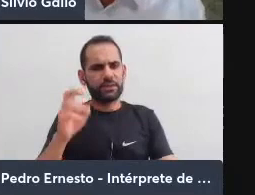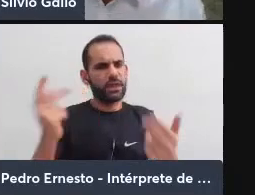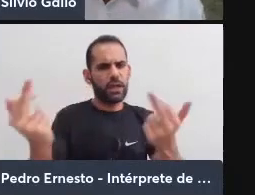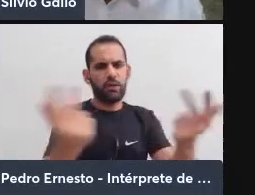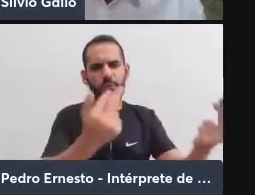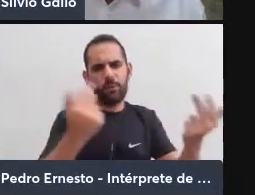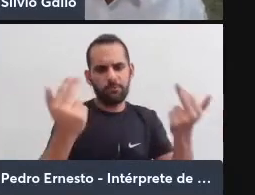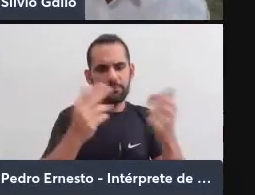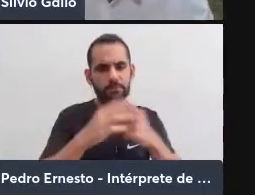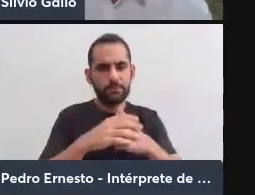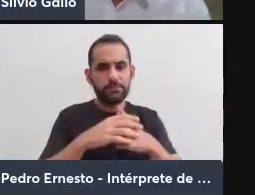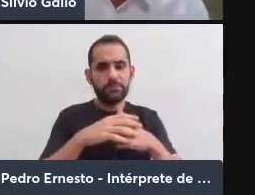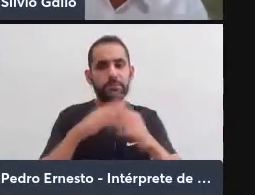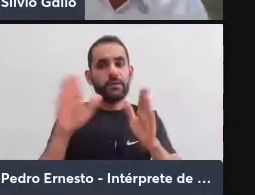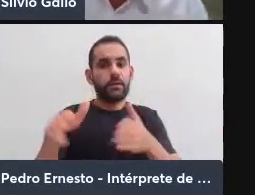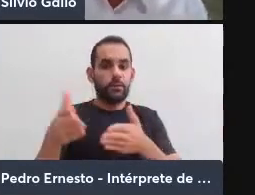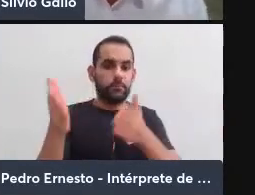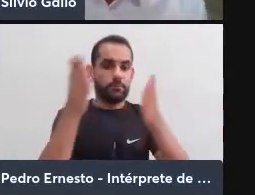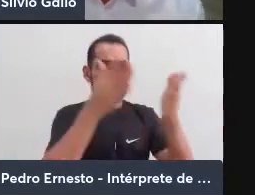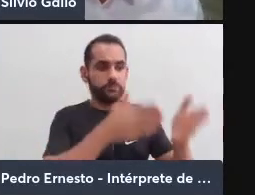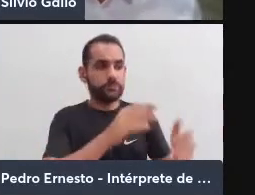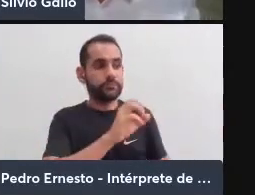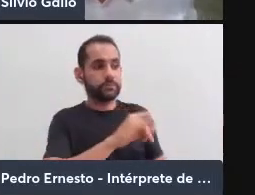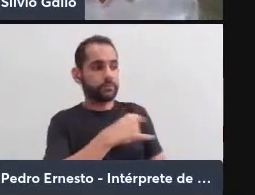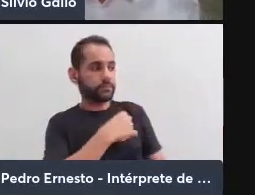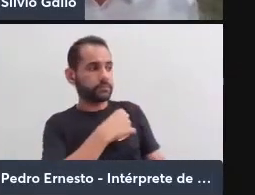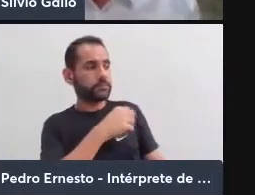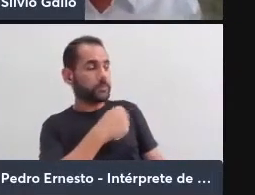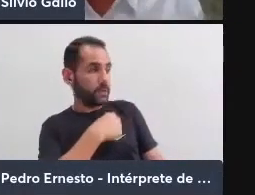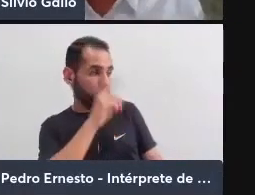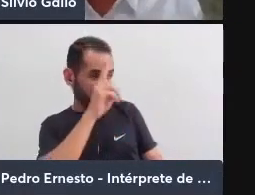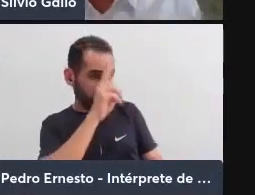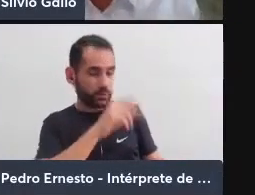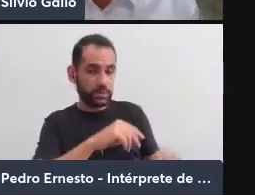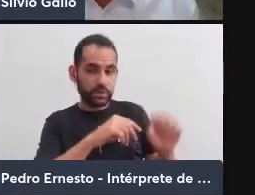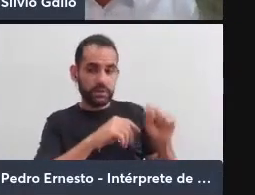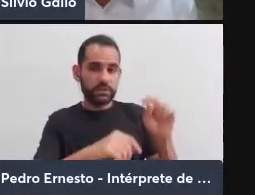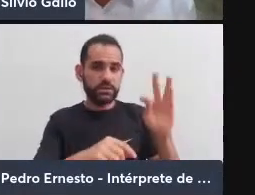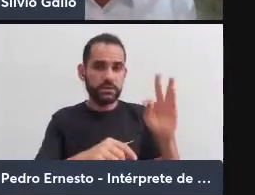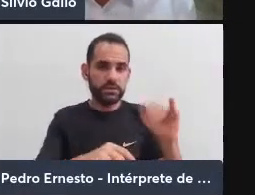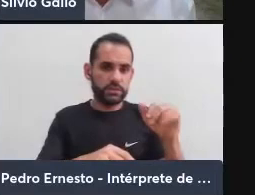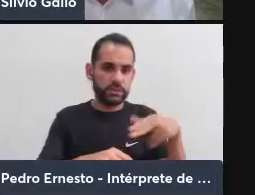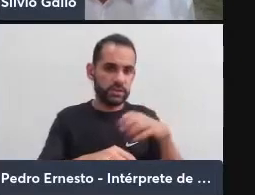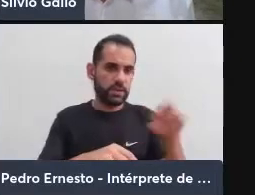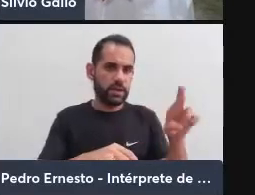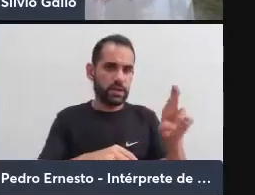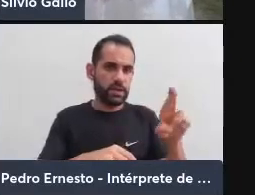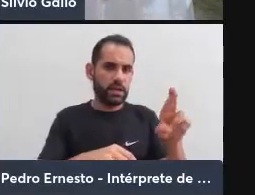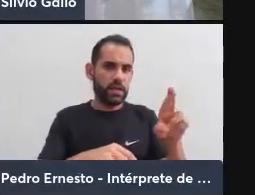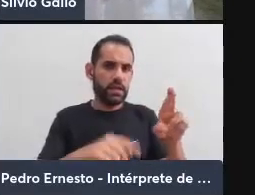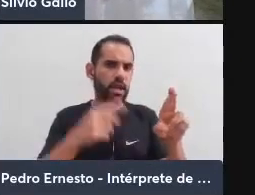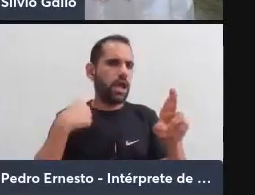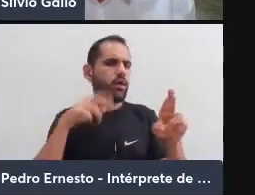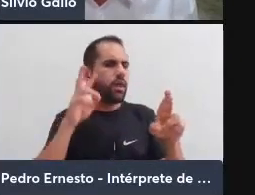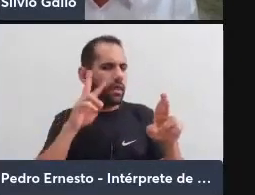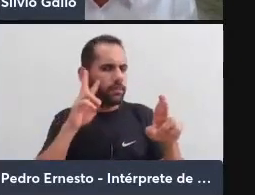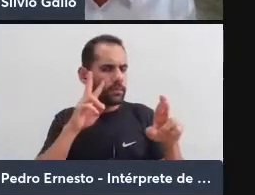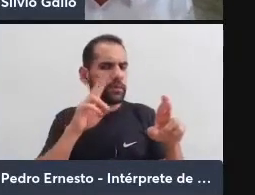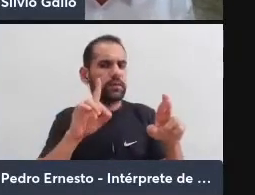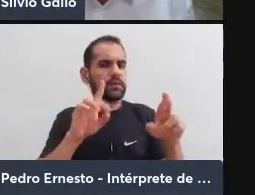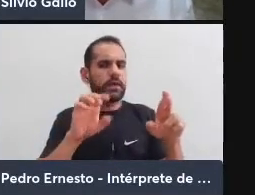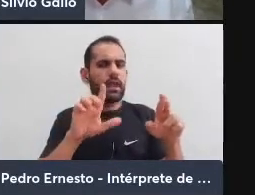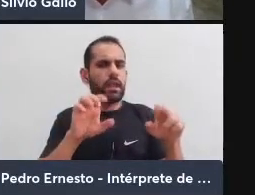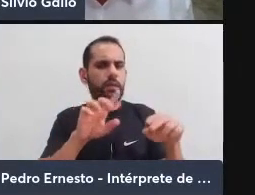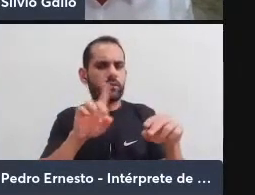E, por outro lado, se eu lembro Stirner, eu lembro também Deleuze-Gottahy em O Antiédipo, no qual